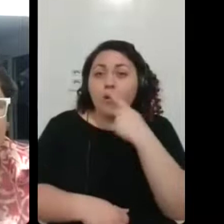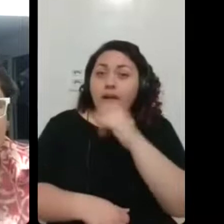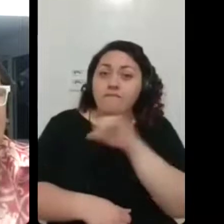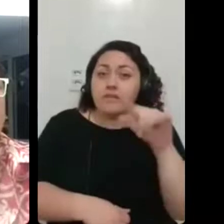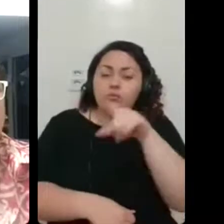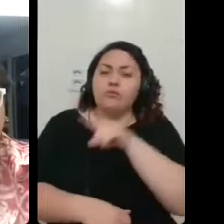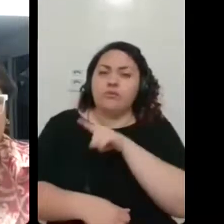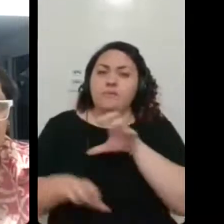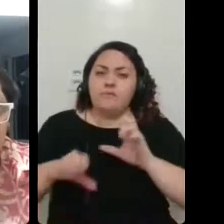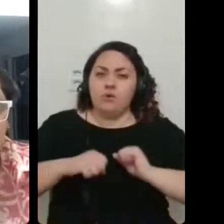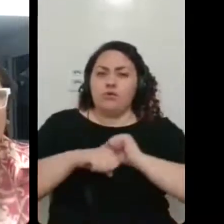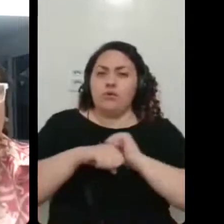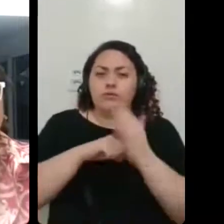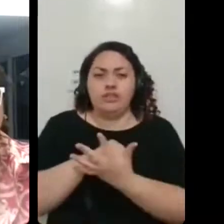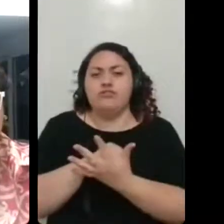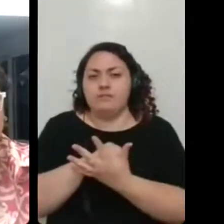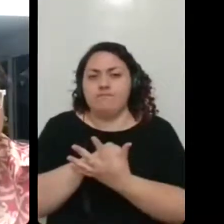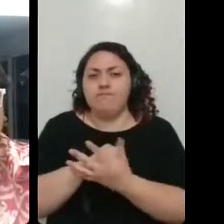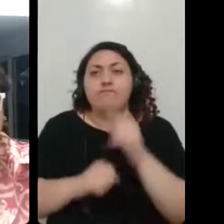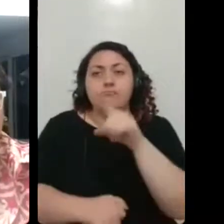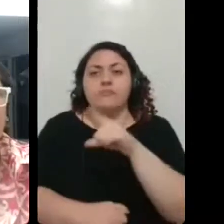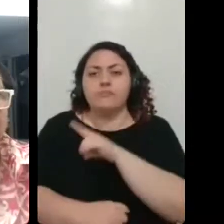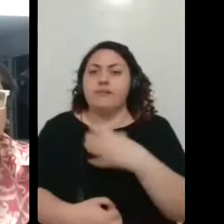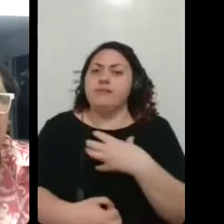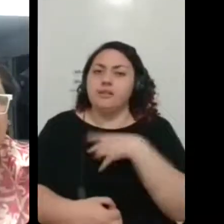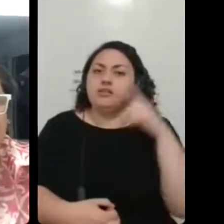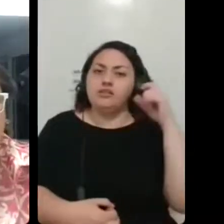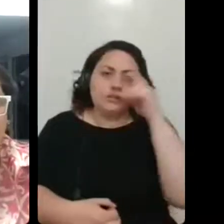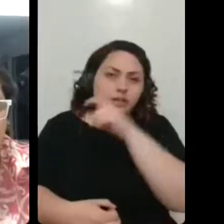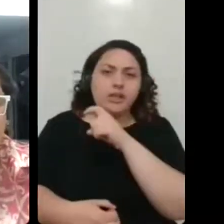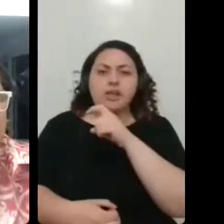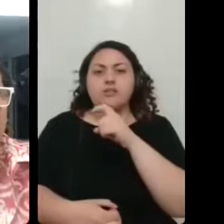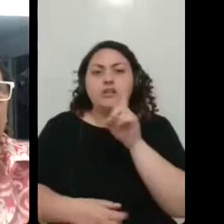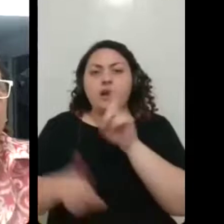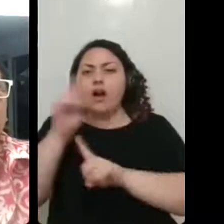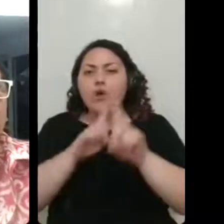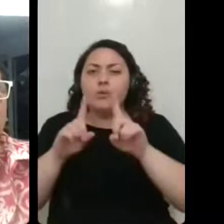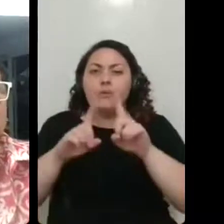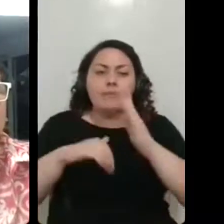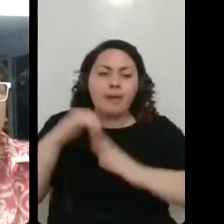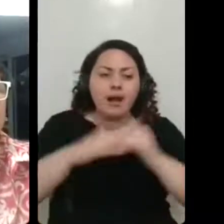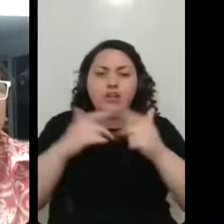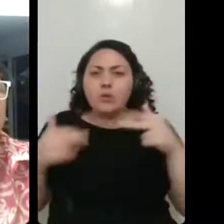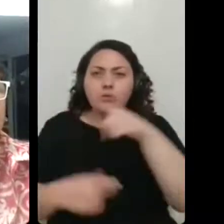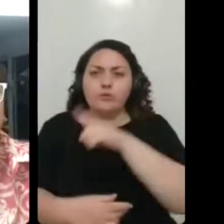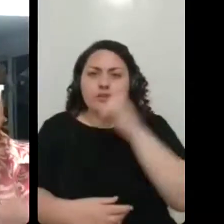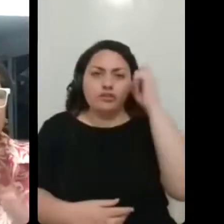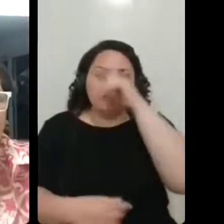Tu vai avisar que tá com dificuldade de fazer determinadas tarefas. Então, assim,